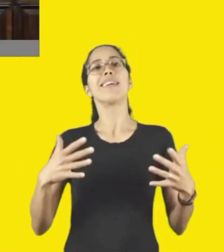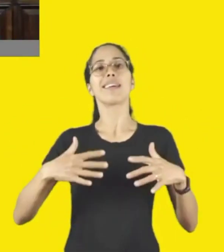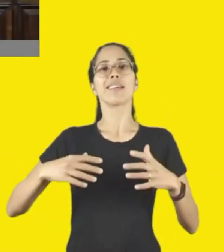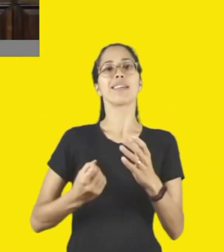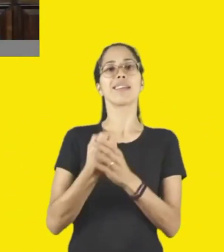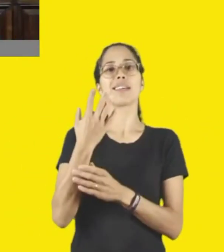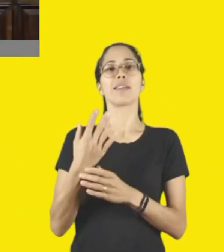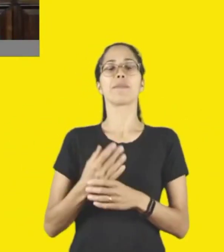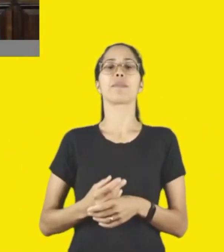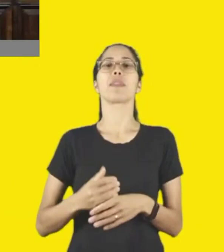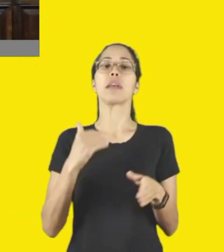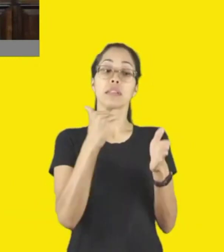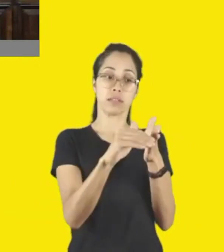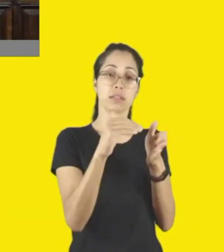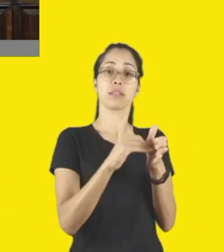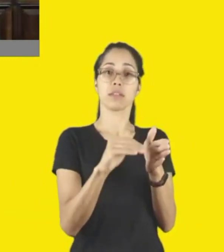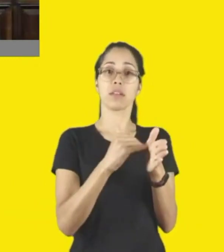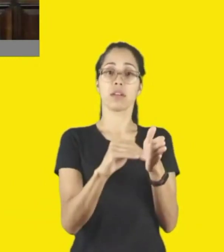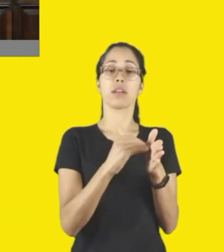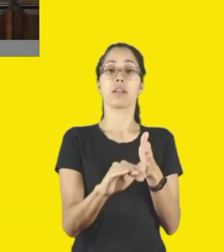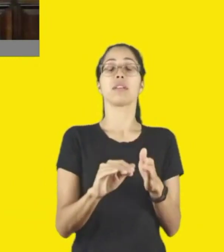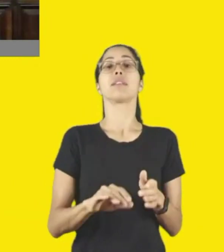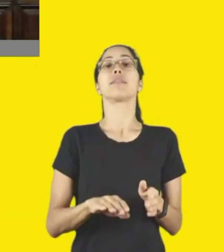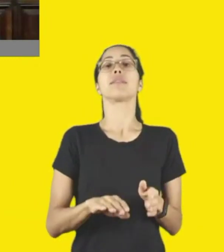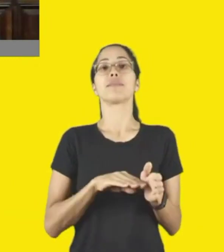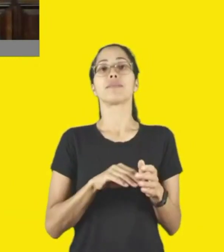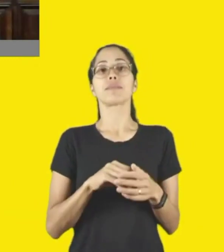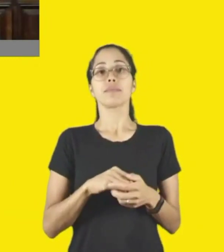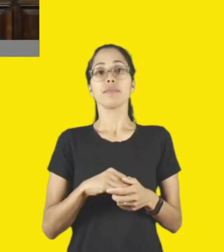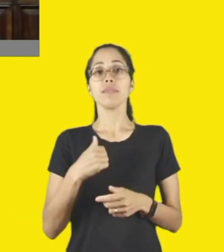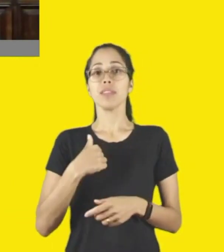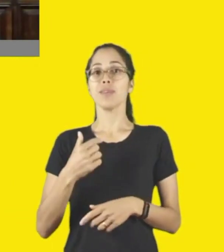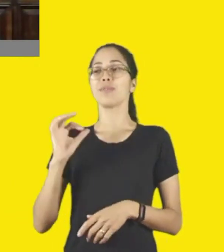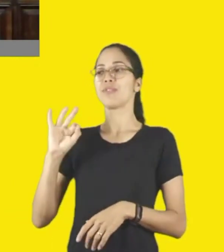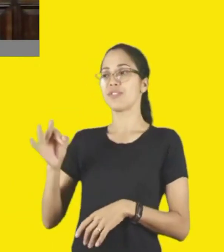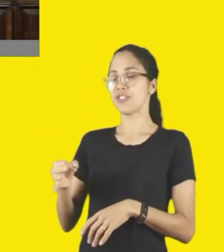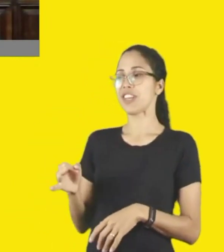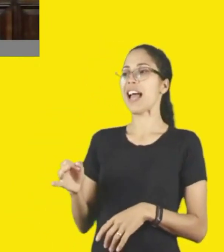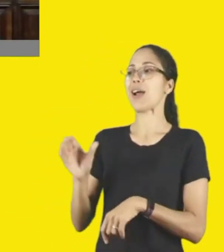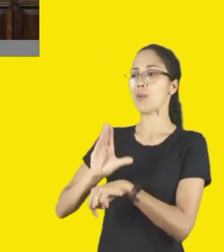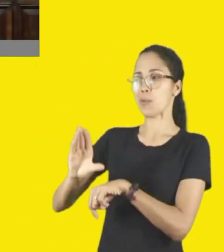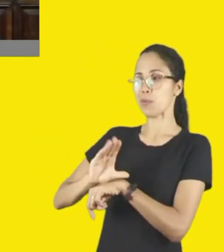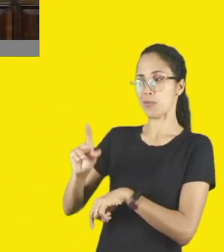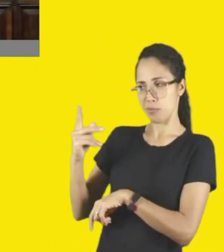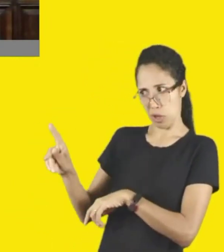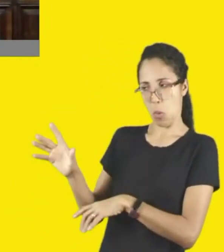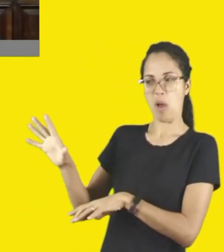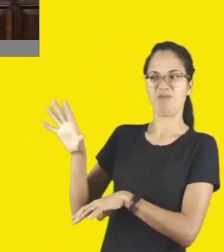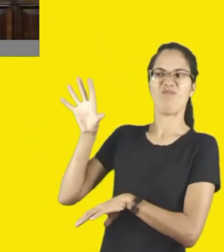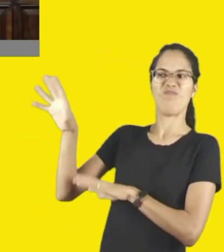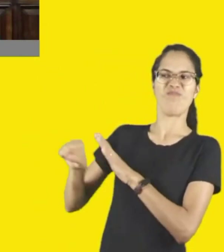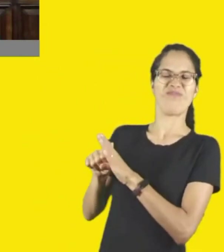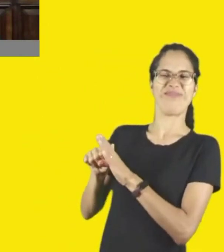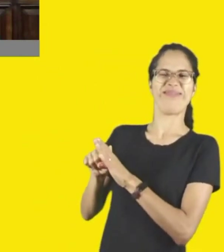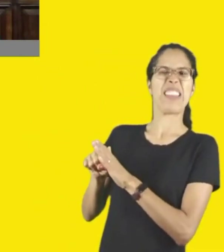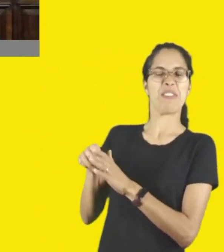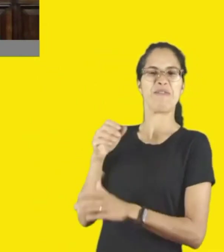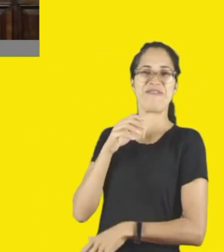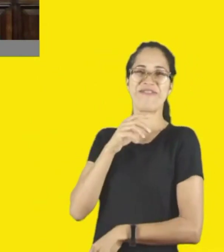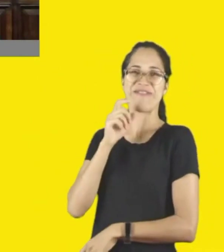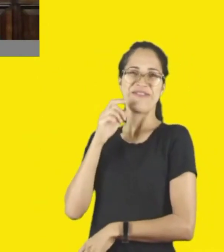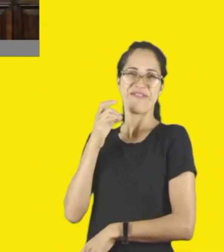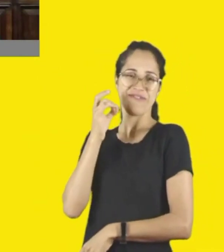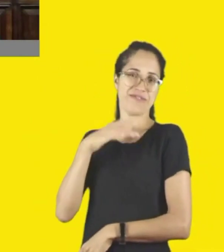a secretaria, e eu já disse à Rosana que eu quero roubar alguns cursos dela, não tenho vergonha de falar, brinco lá com as meninas